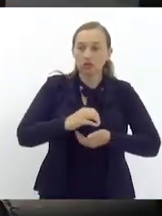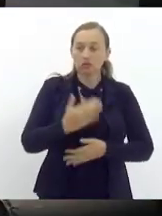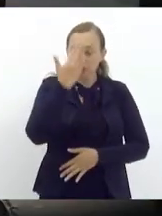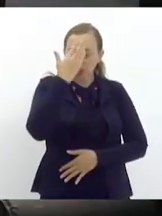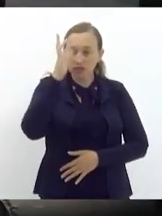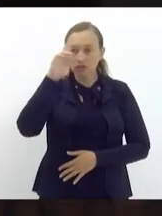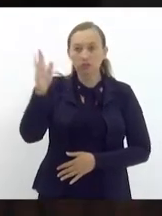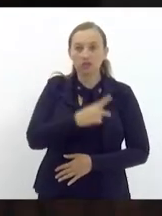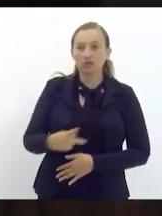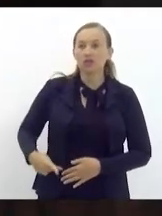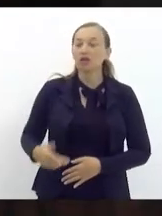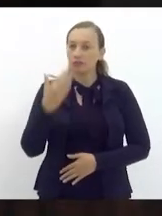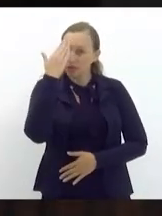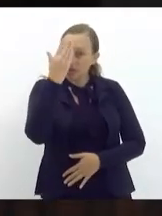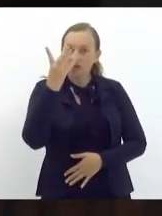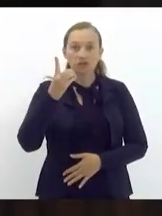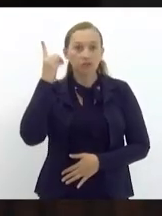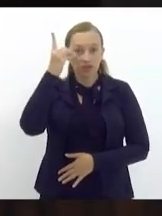Obrigado, deputado.